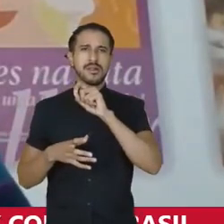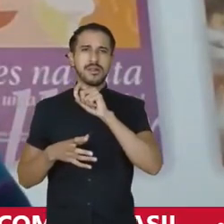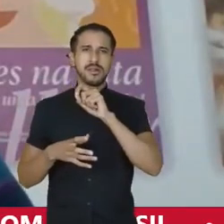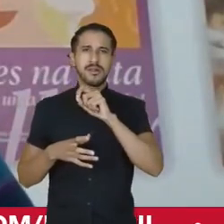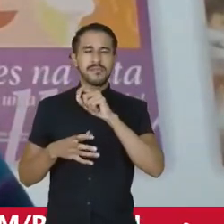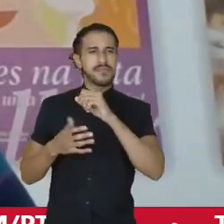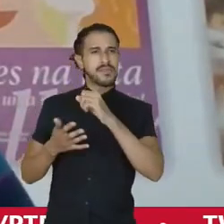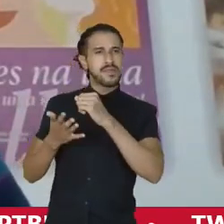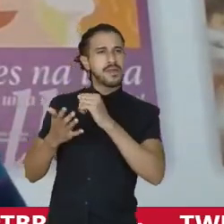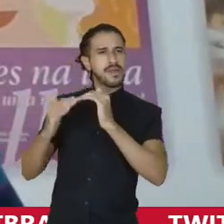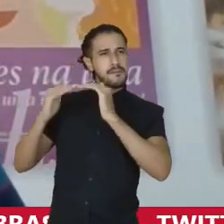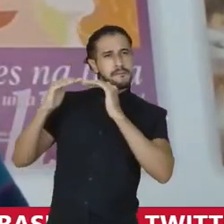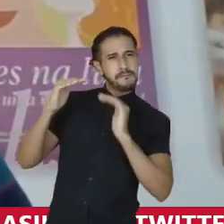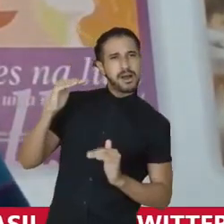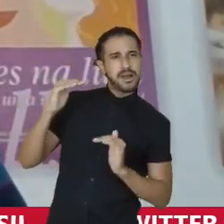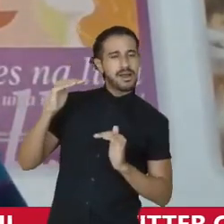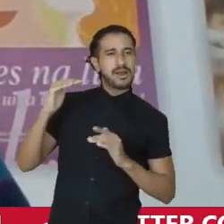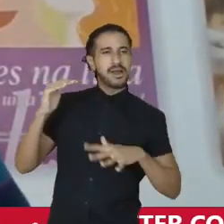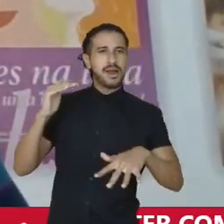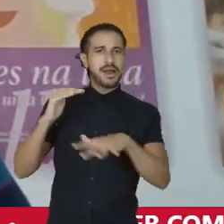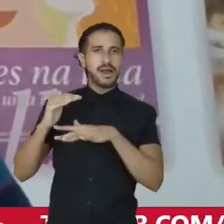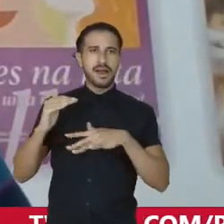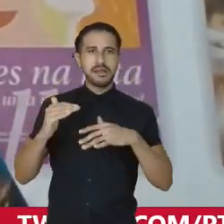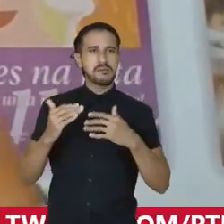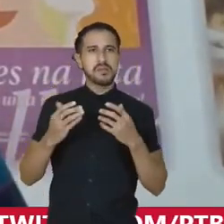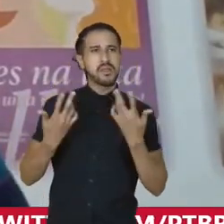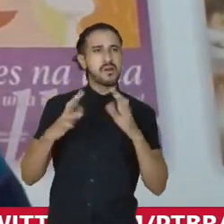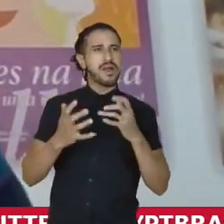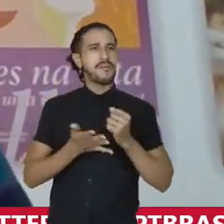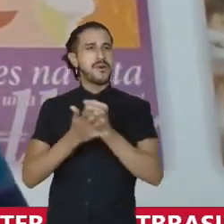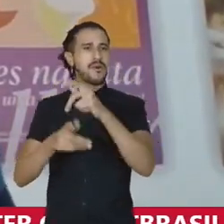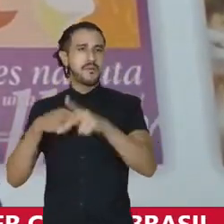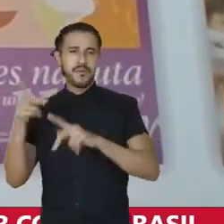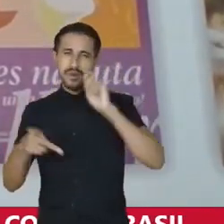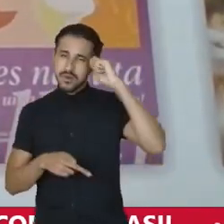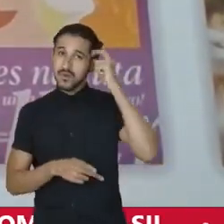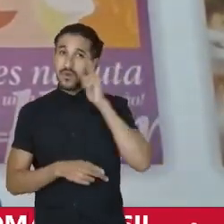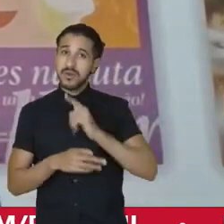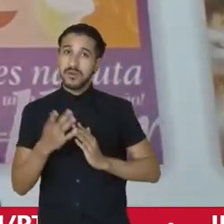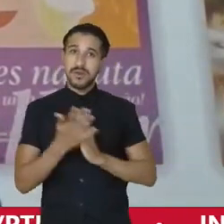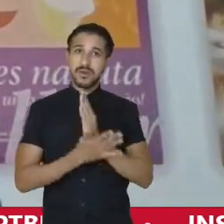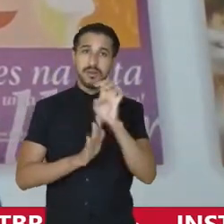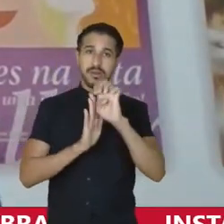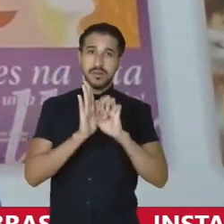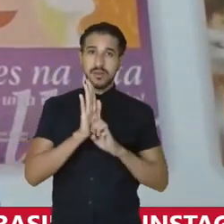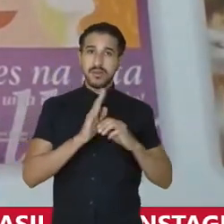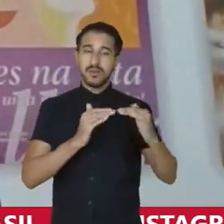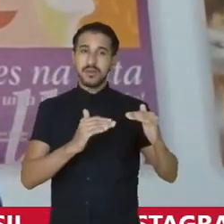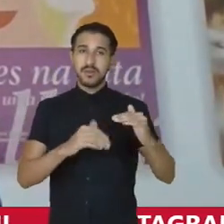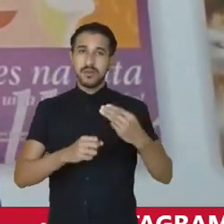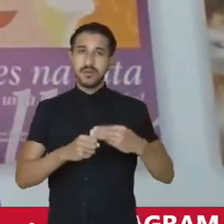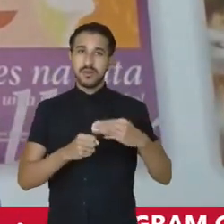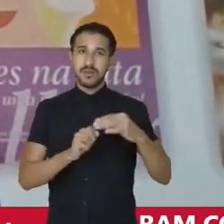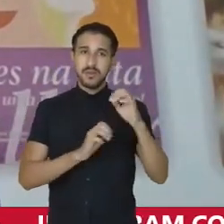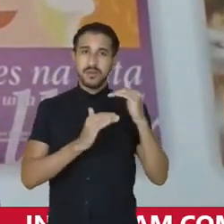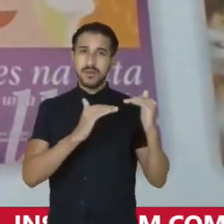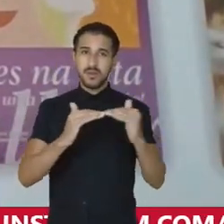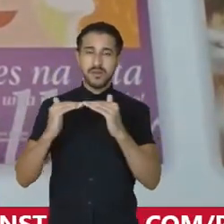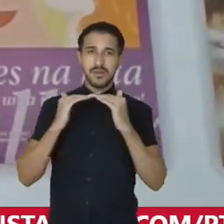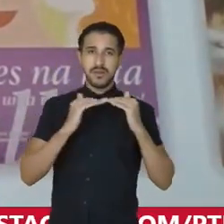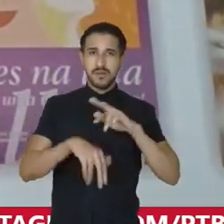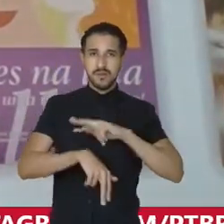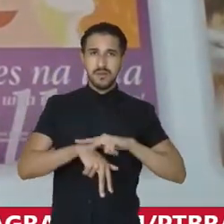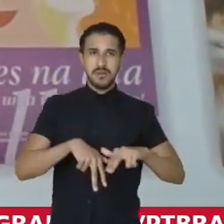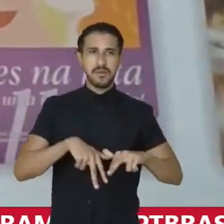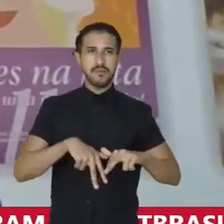desfavorável a pautas do povo negro se conseguir aprovar o Estatuto Municipal da Igualdade Racial. Vinícius, está de